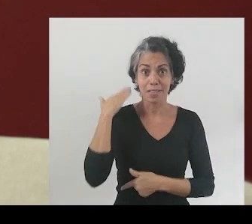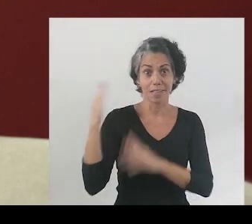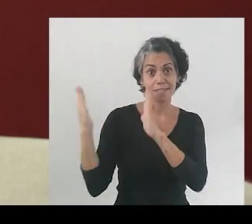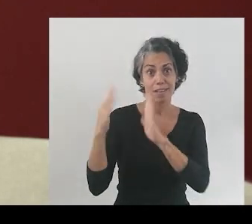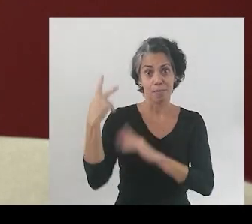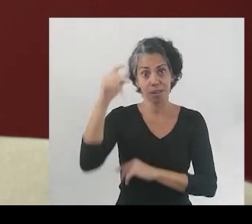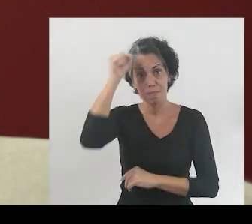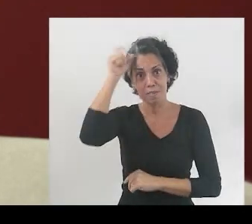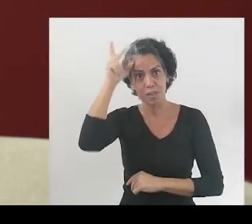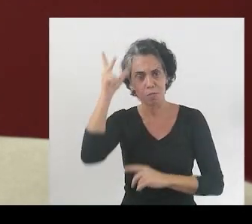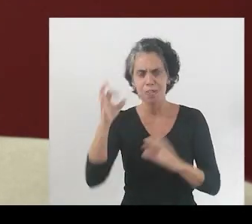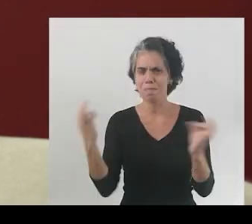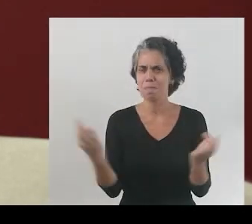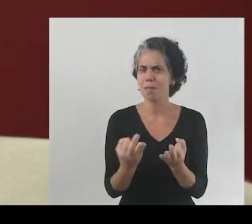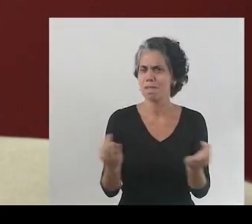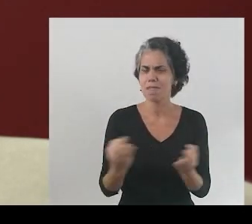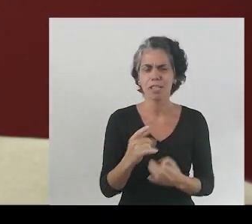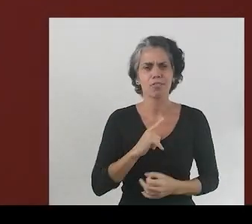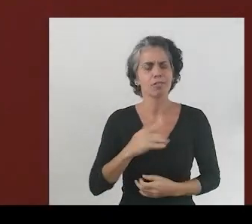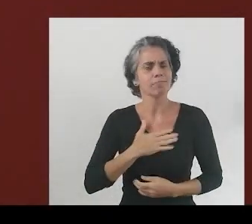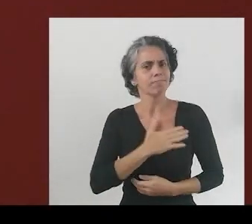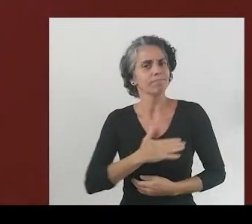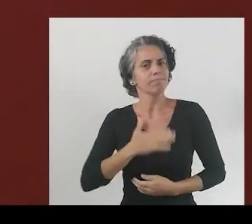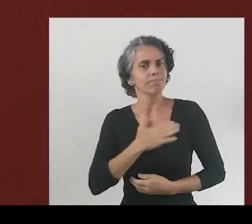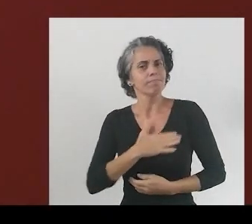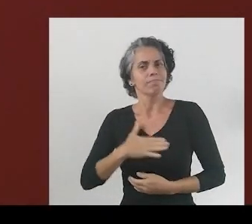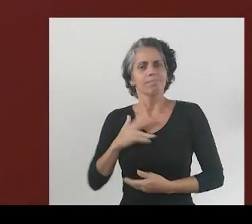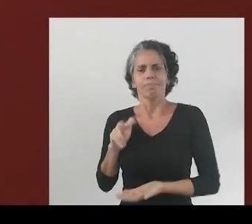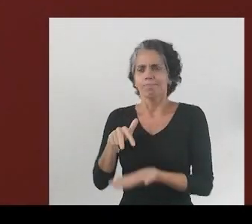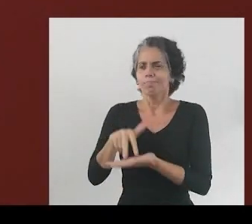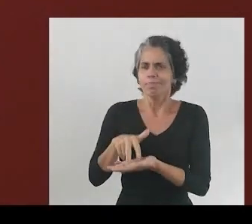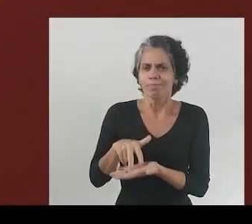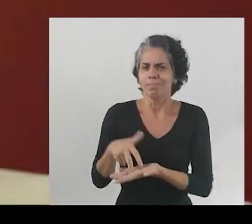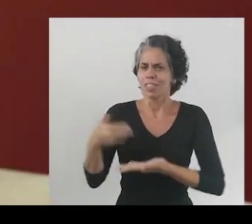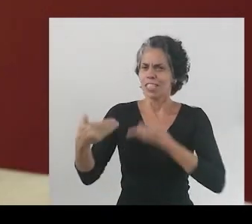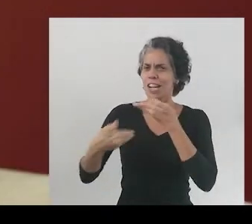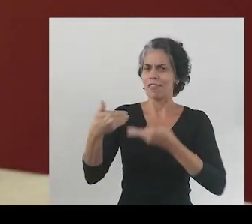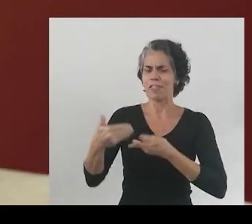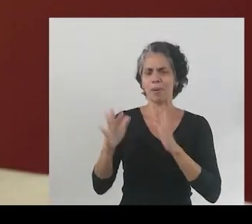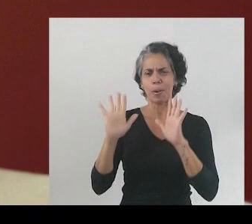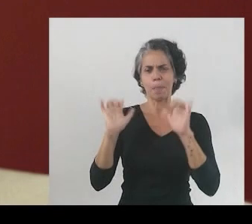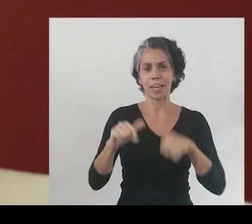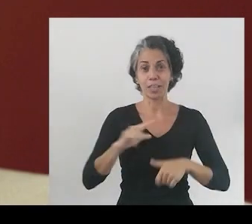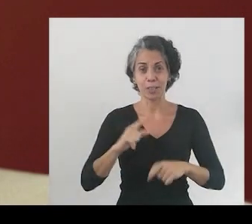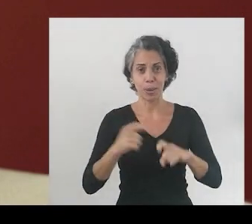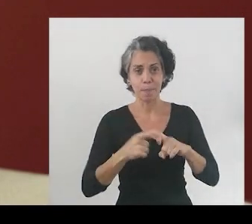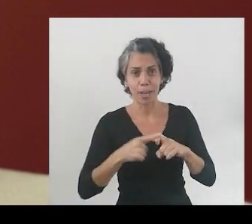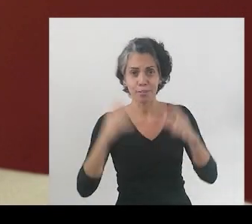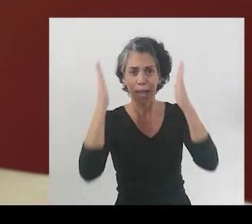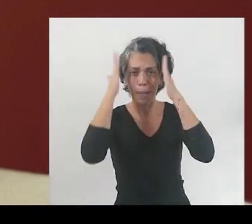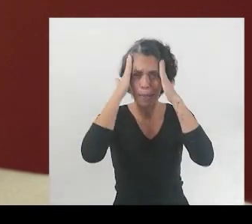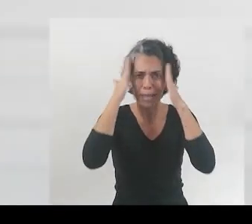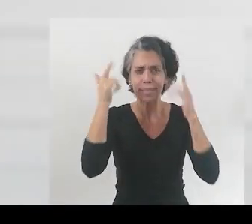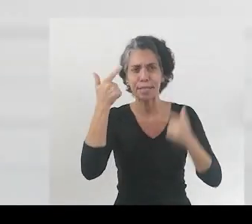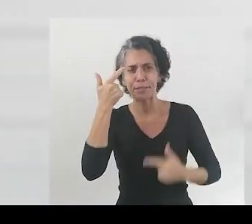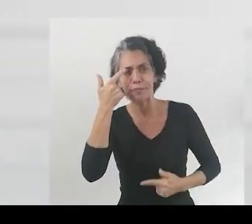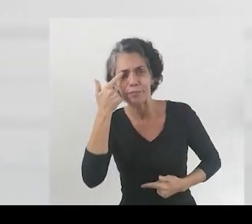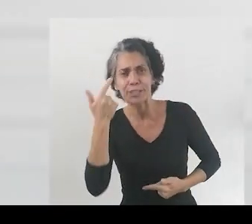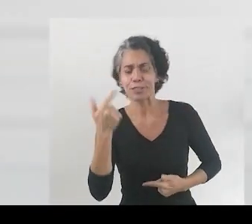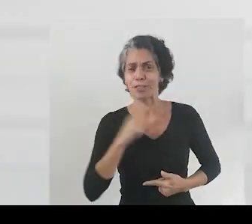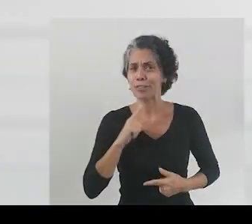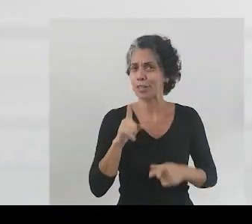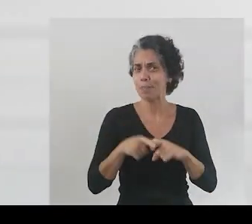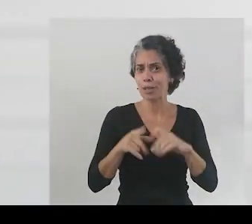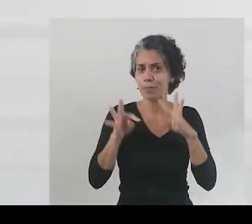Me sinto uma coisa insignificante. Como se minha vida não valesse de nada. Era bom e hoje em dia é péssimo. É